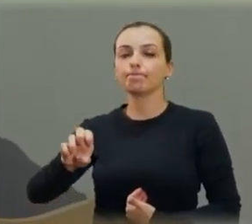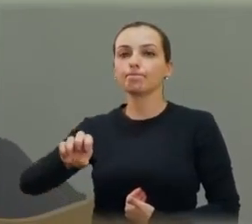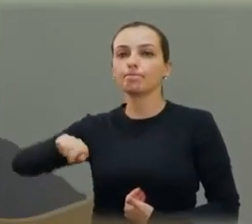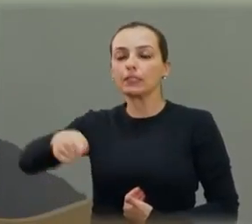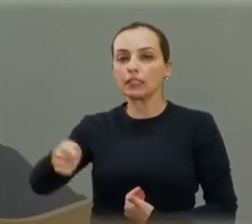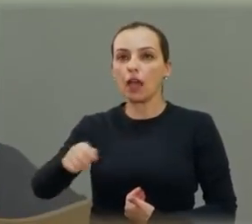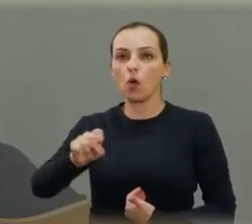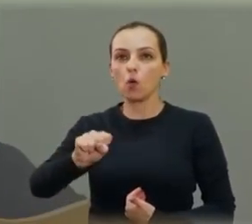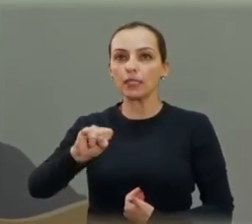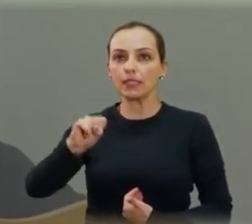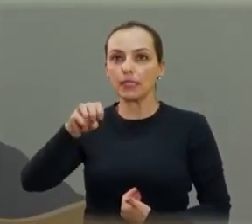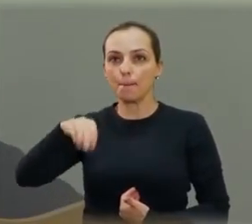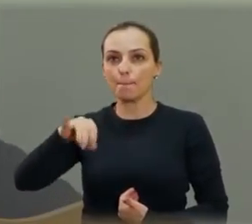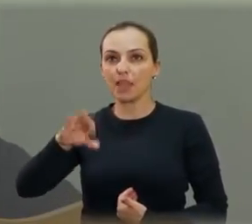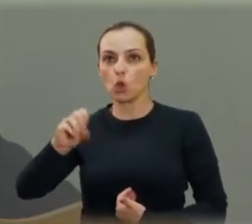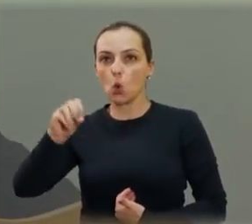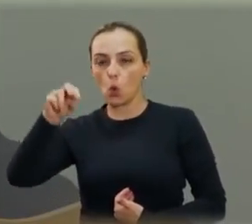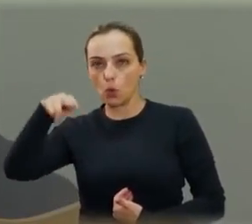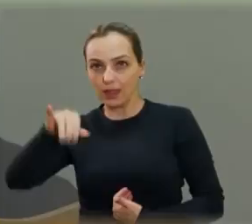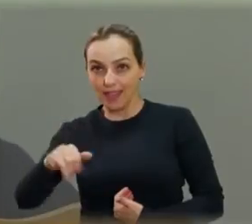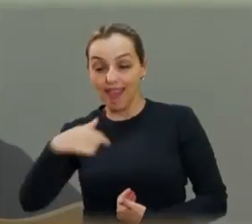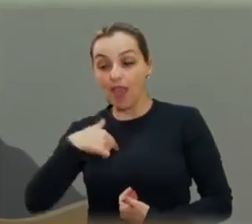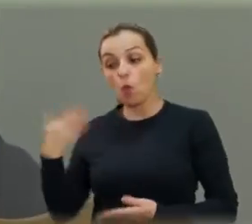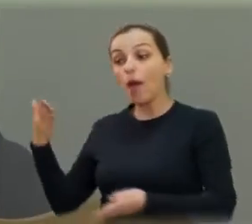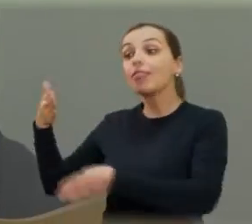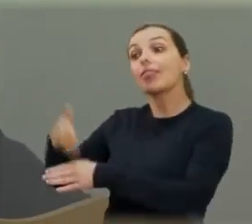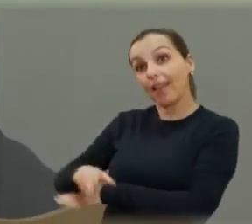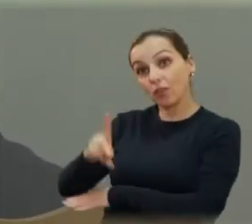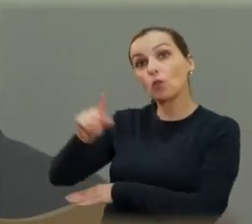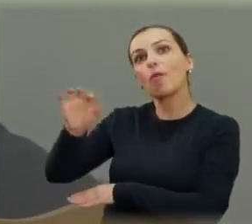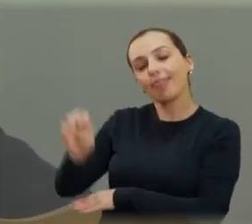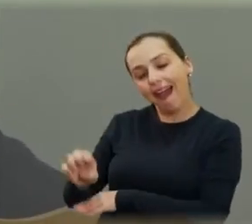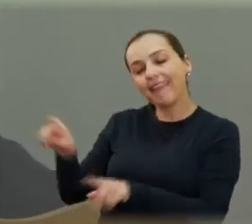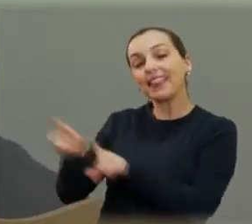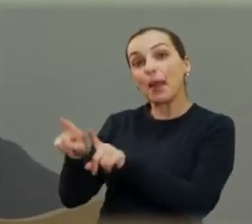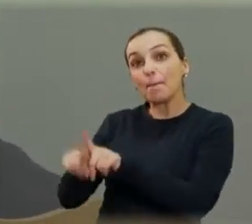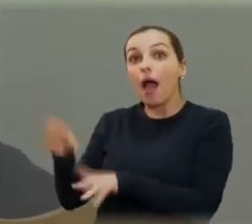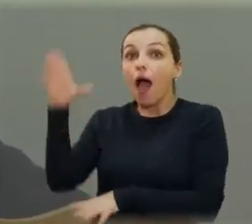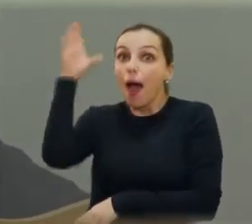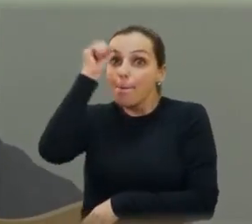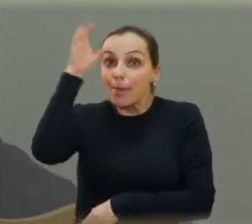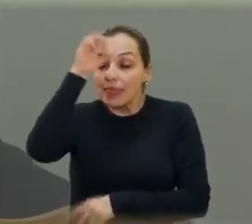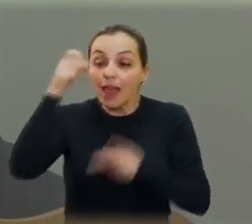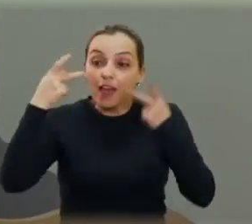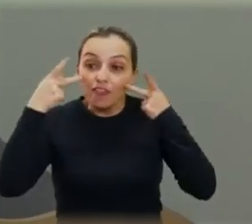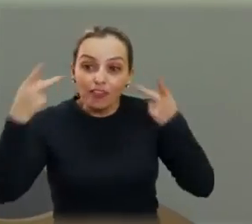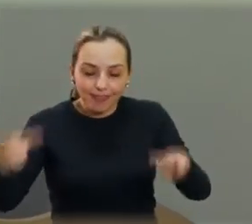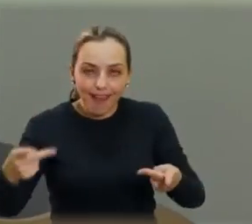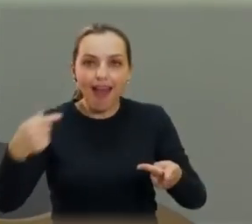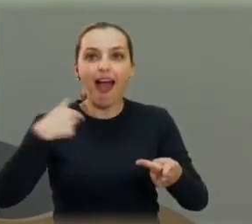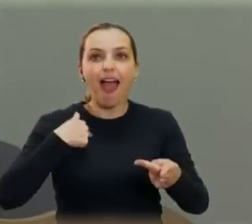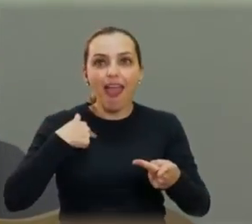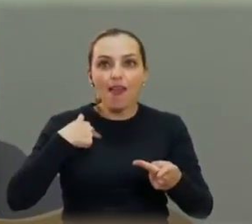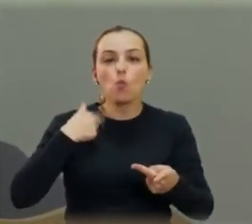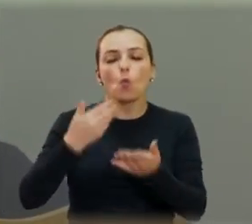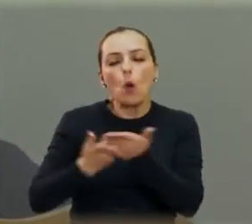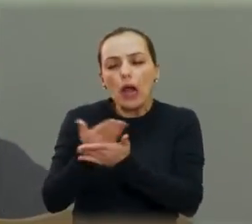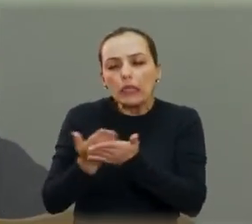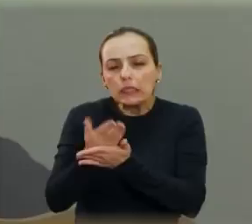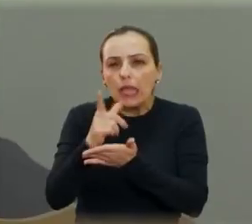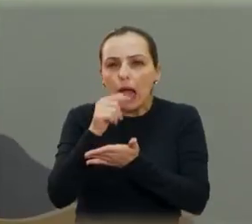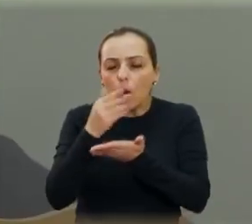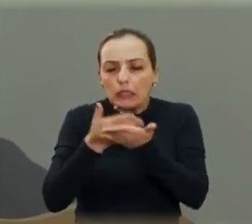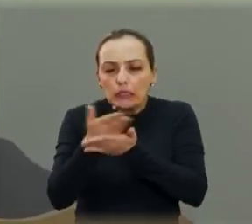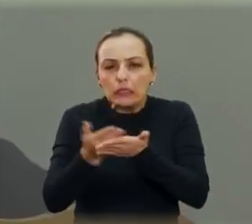Ontem eu pude estar no DAE visitando e aprendendo também. Para mim foi uma experiência única o tratamento da nossa água.